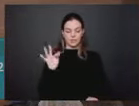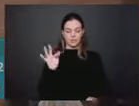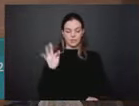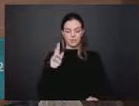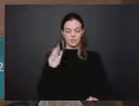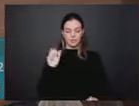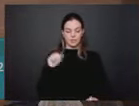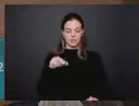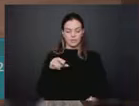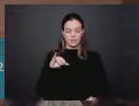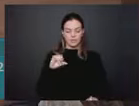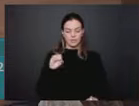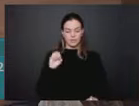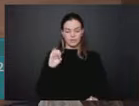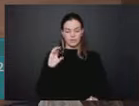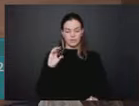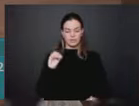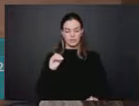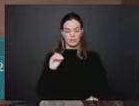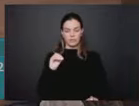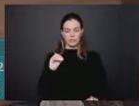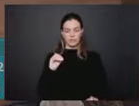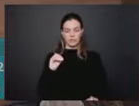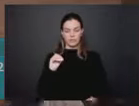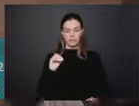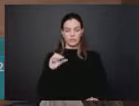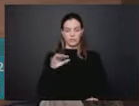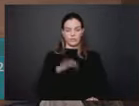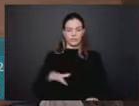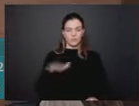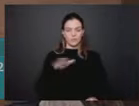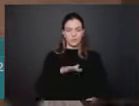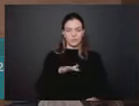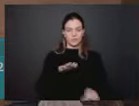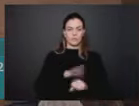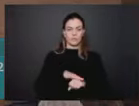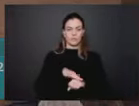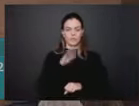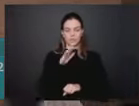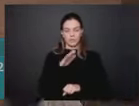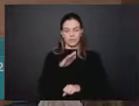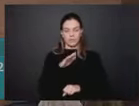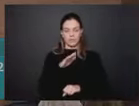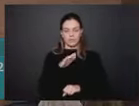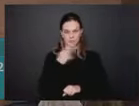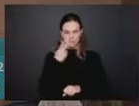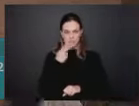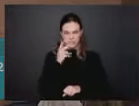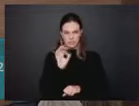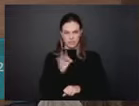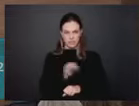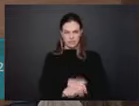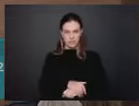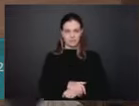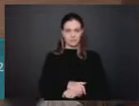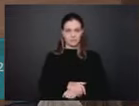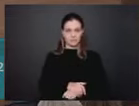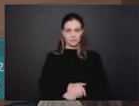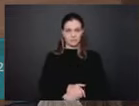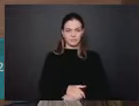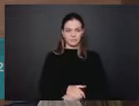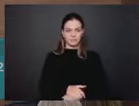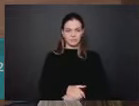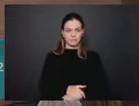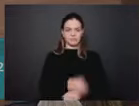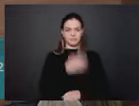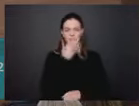Francesco Martinenig, do Espaço a Mais. Pronunciei correto? Martinenig? Acho que sim, né? Ok.